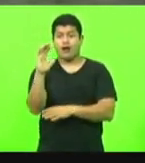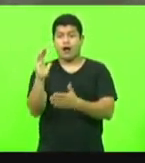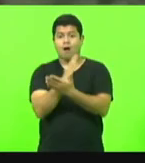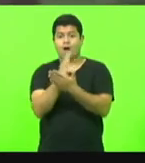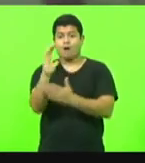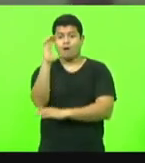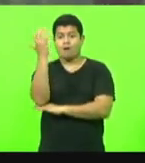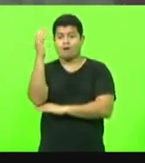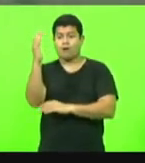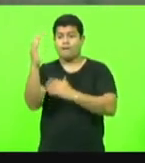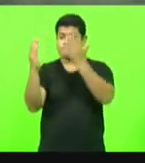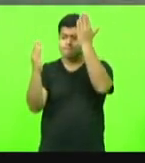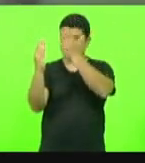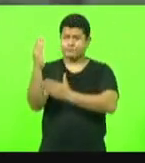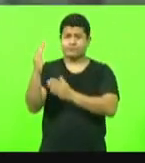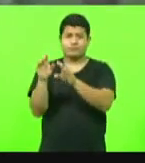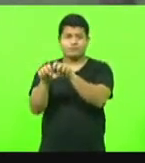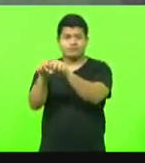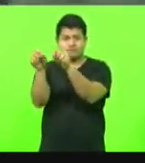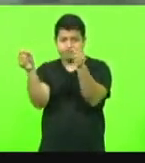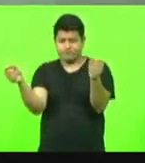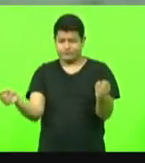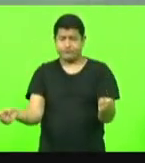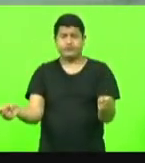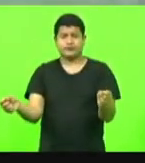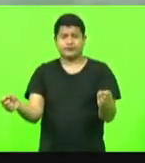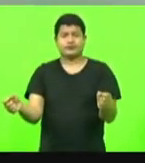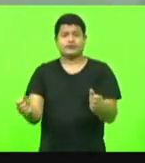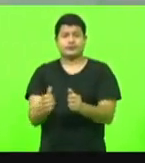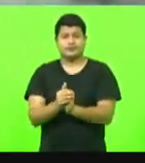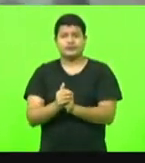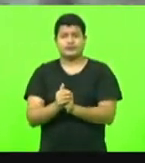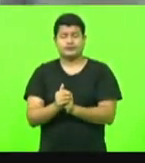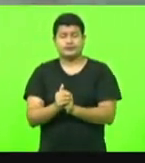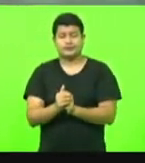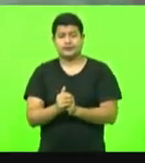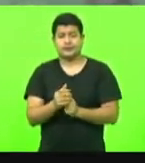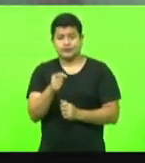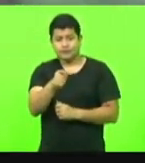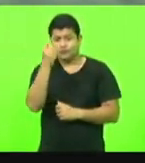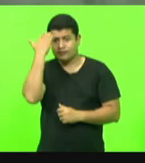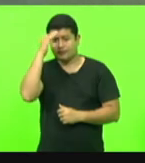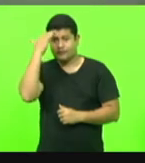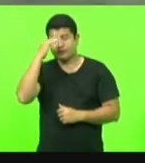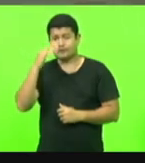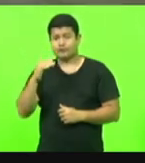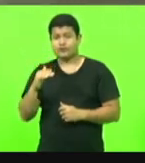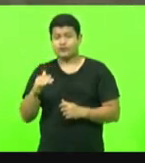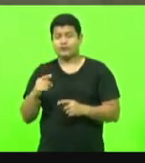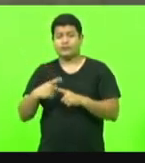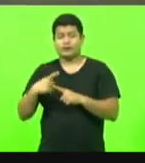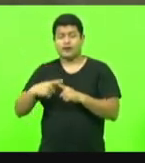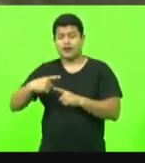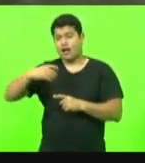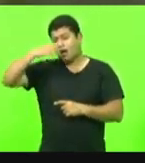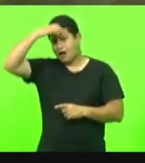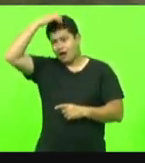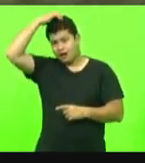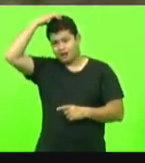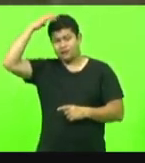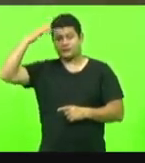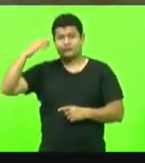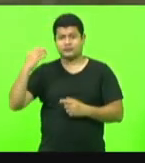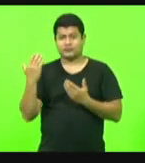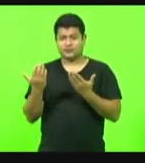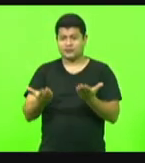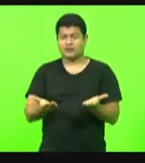deputado Mocelinho, vossa excelência, entende aí como coronel do bombeiro e defesa civil, é